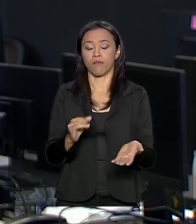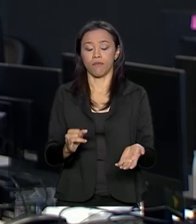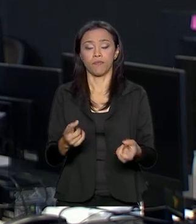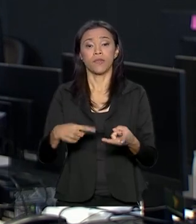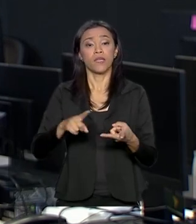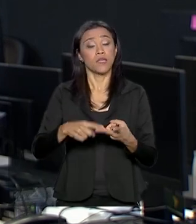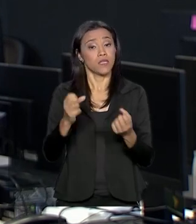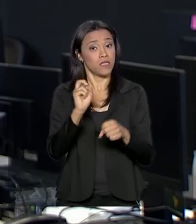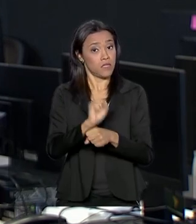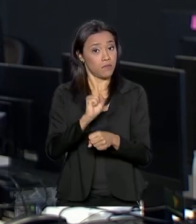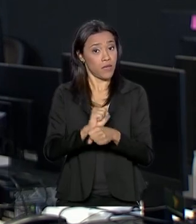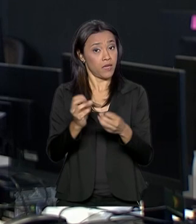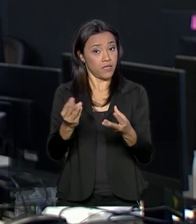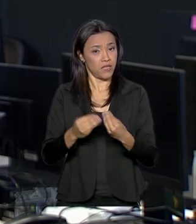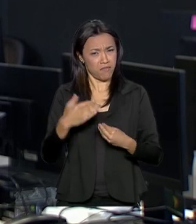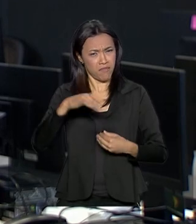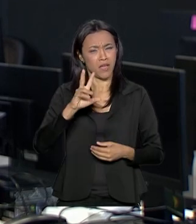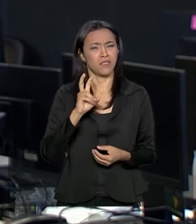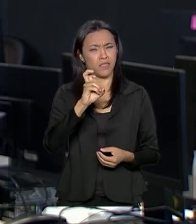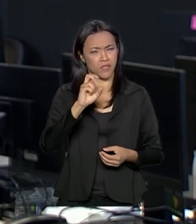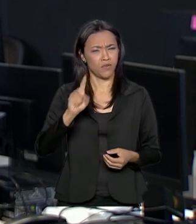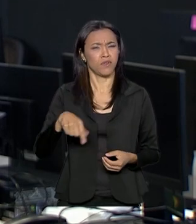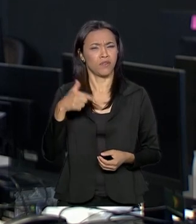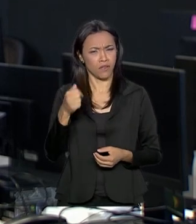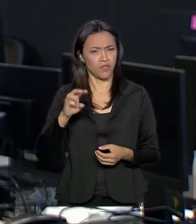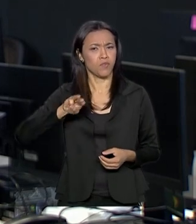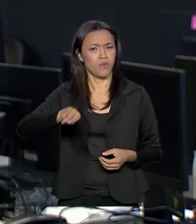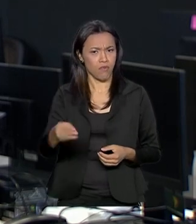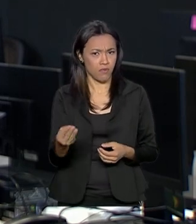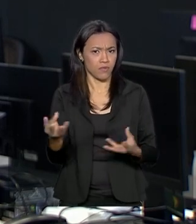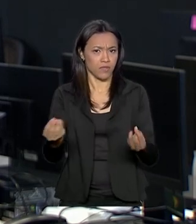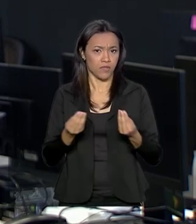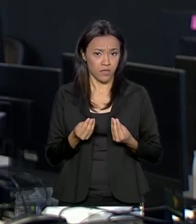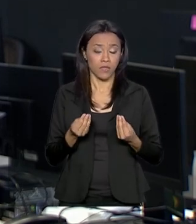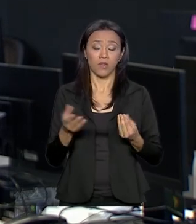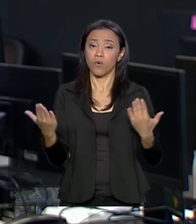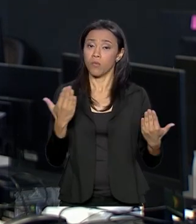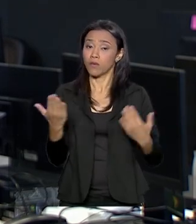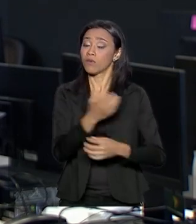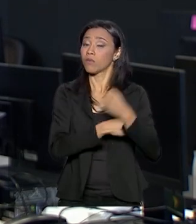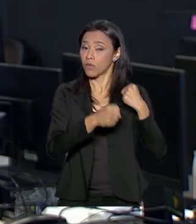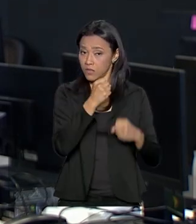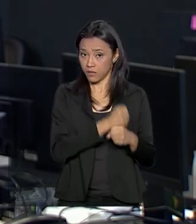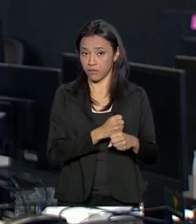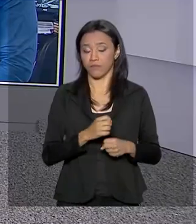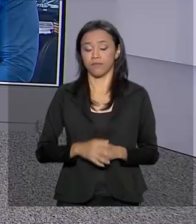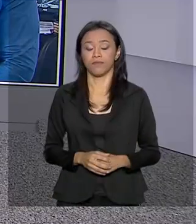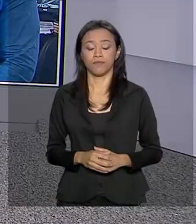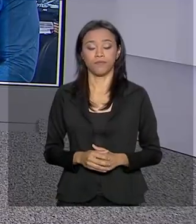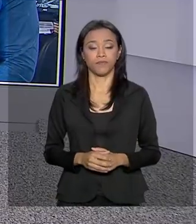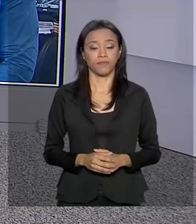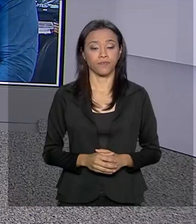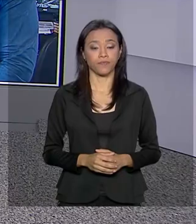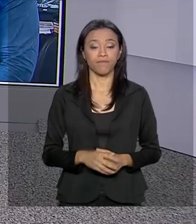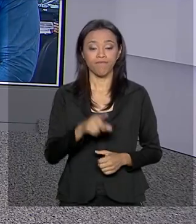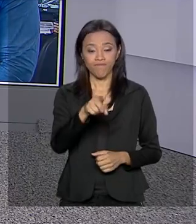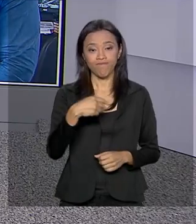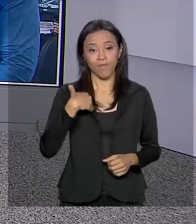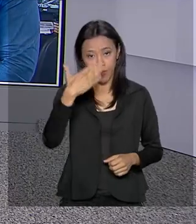de declarações contra pouco mais de 5,6 milhões entregues no ano passado. Mara. Obrigada, Ricardo.